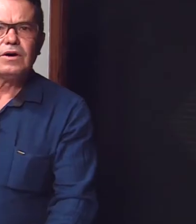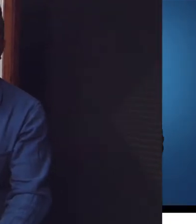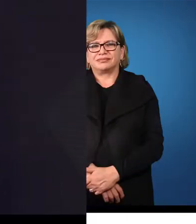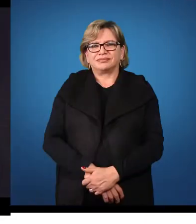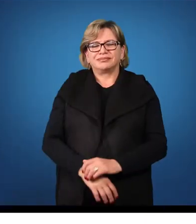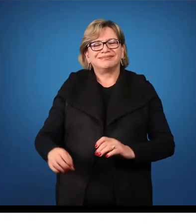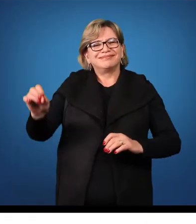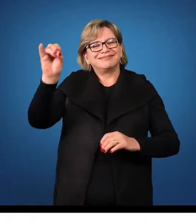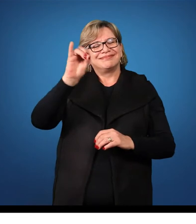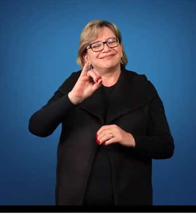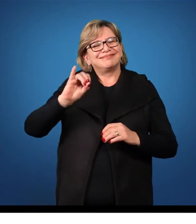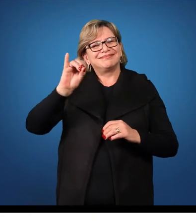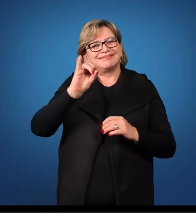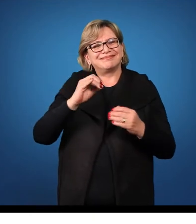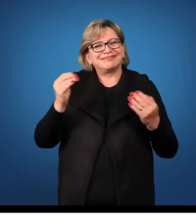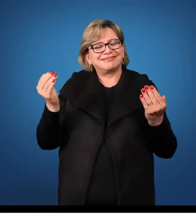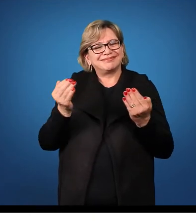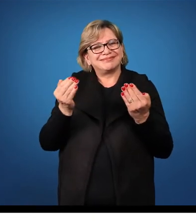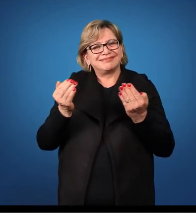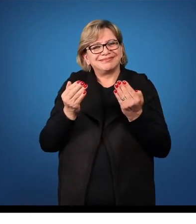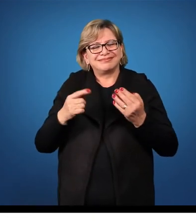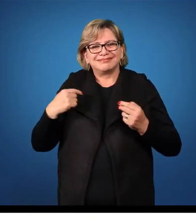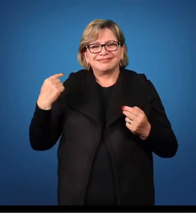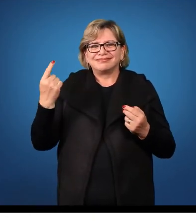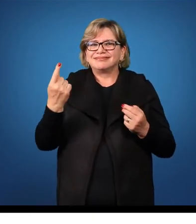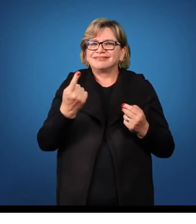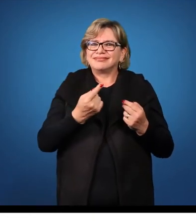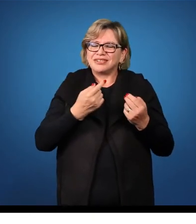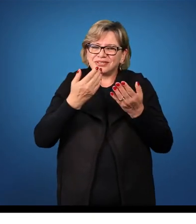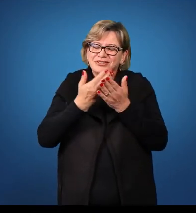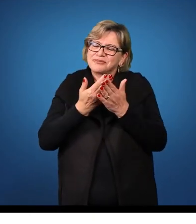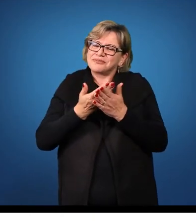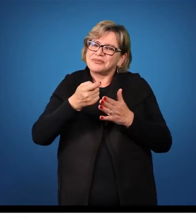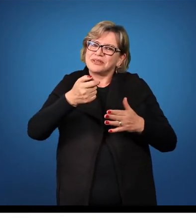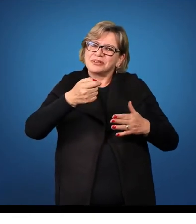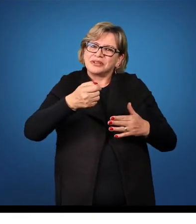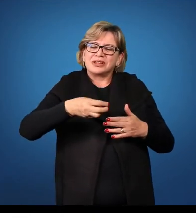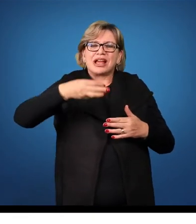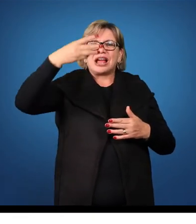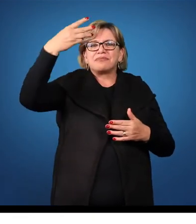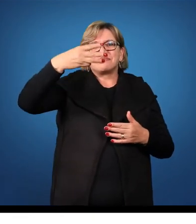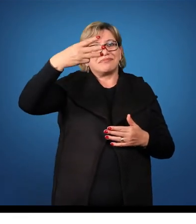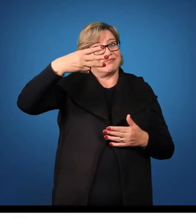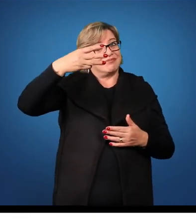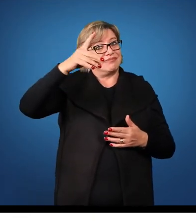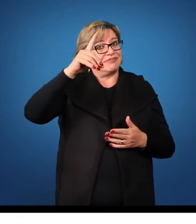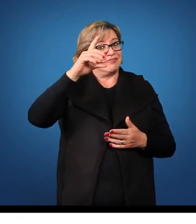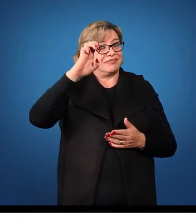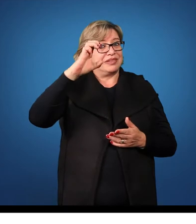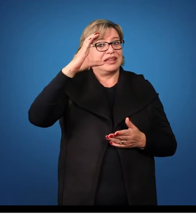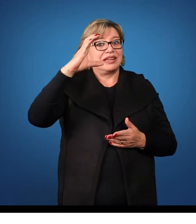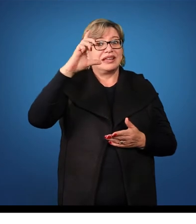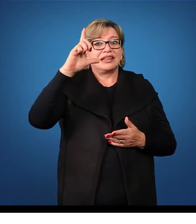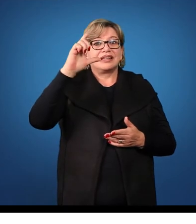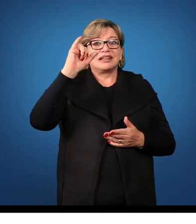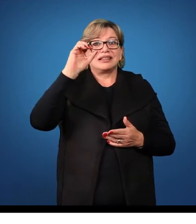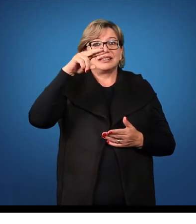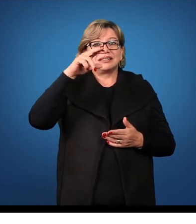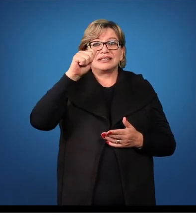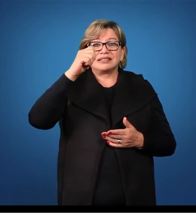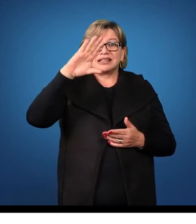Olá pessoal, hoje nós vamos falar um pouquinho sobre a terceira declinação e só para